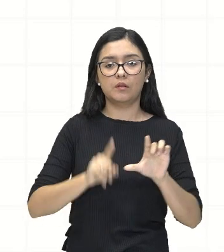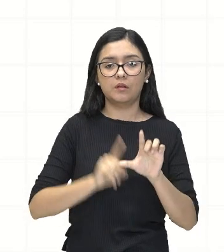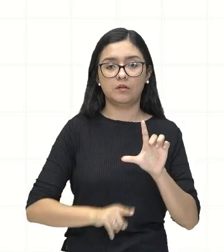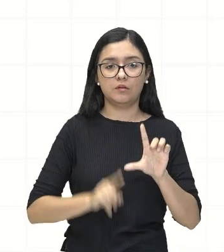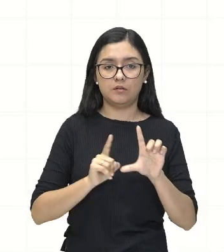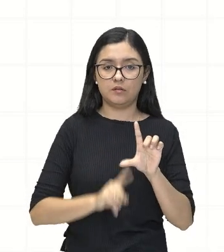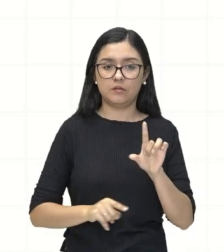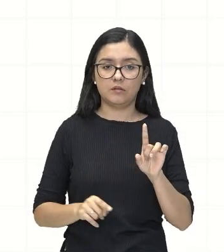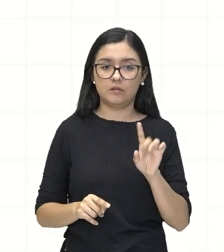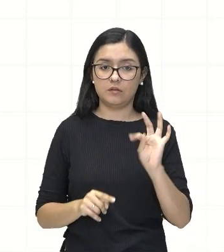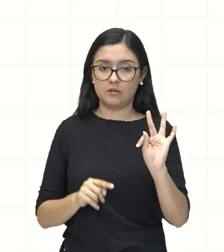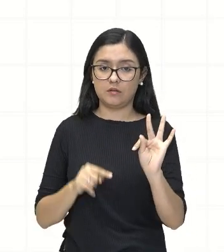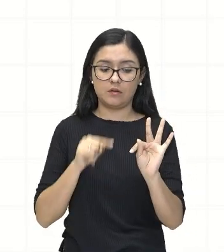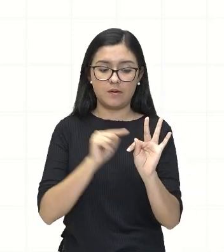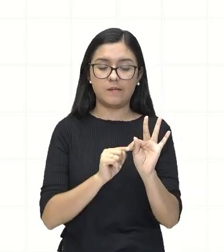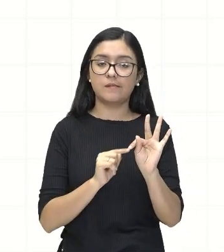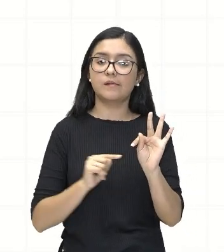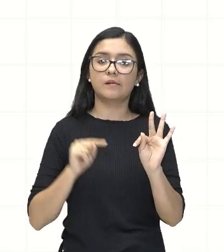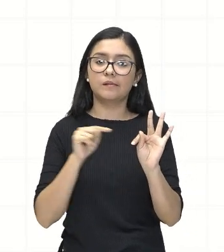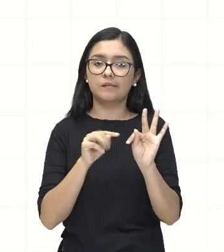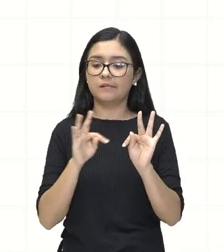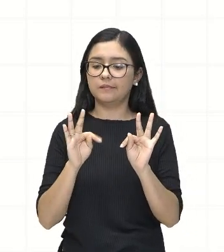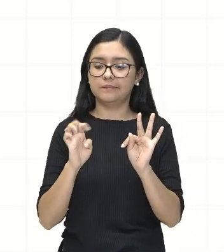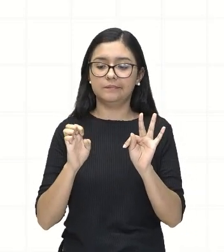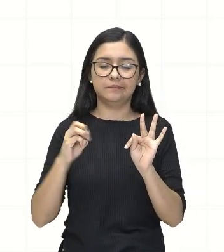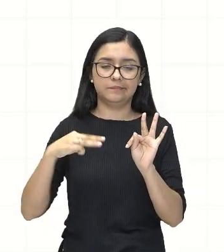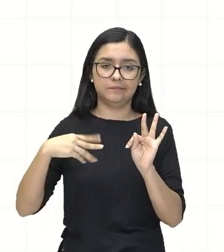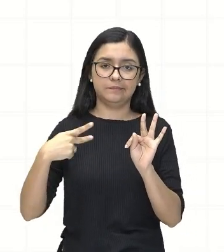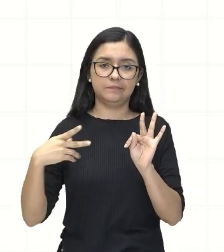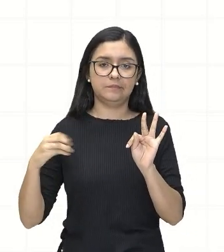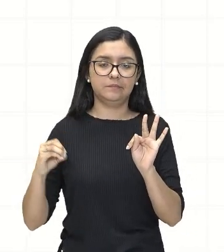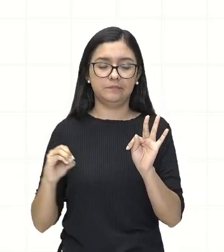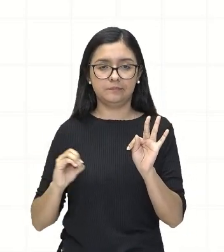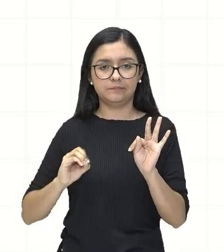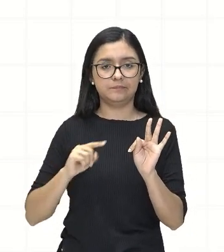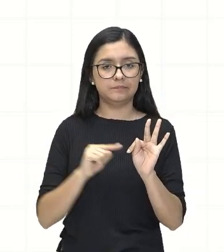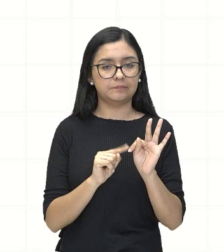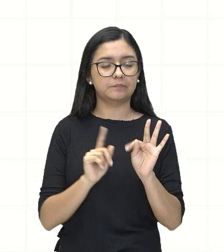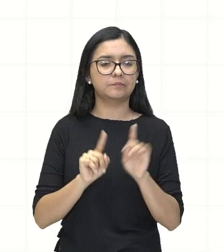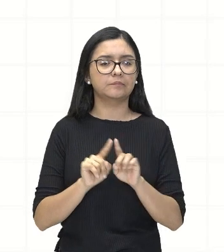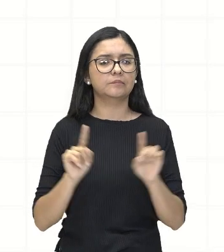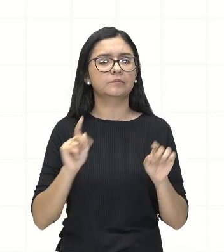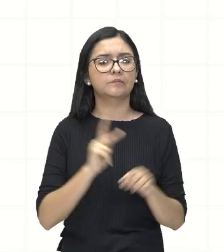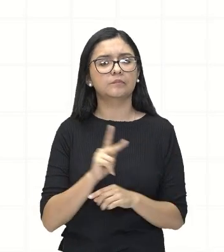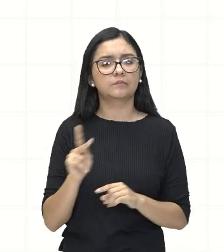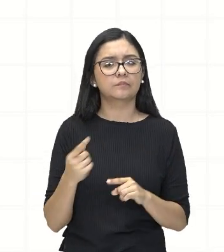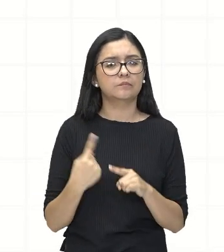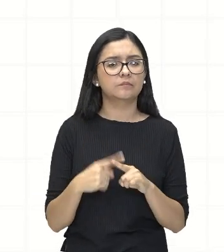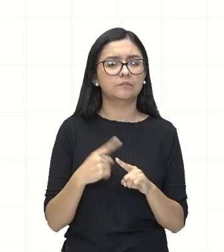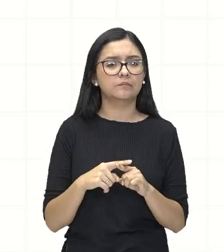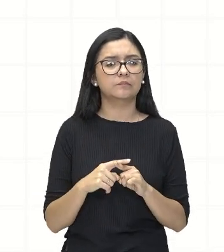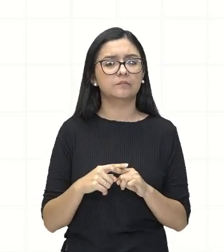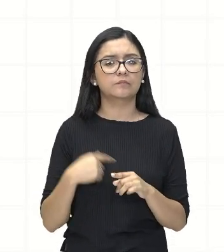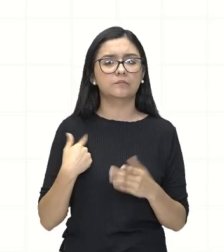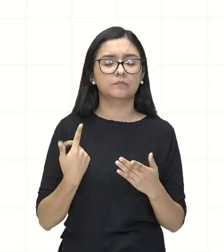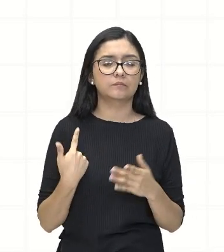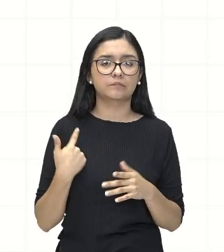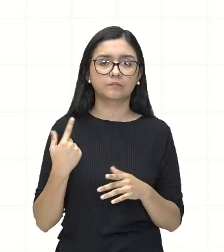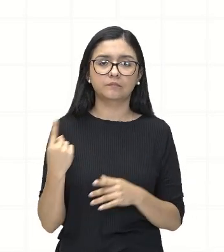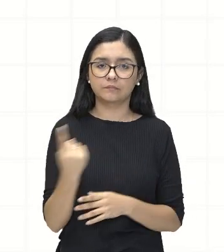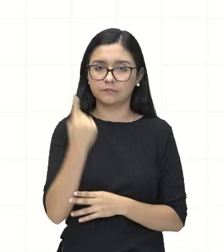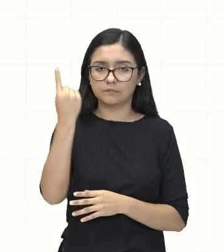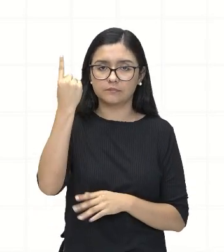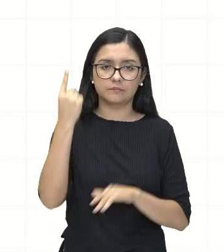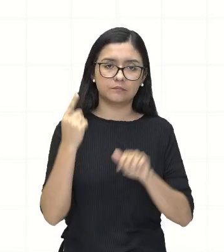letrinha. O T. O de tempo, né? Ah, professor, mas por que que o... altura não ficou a letra A?